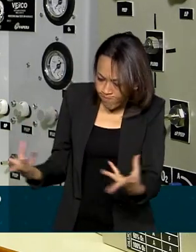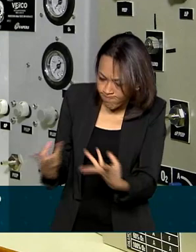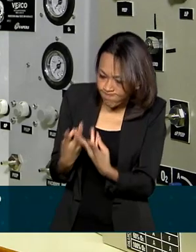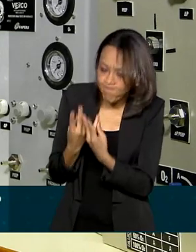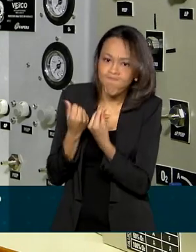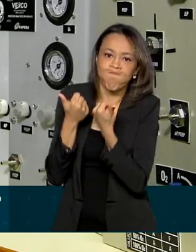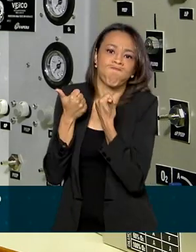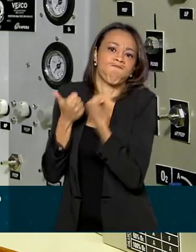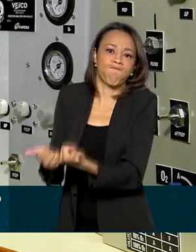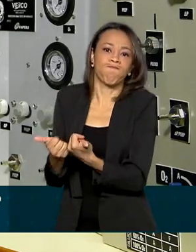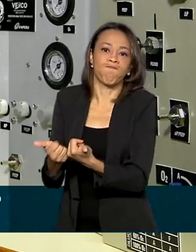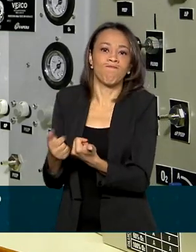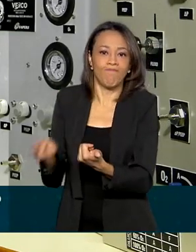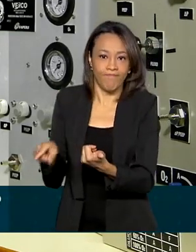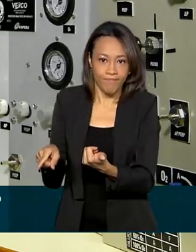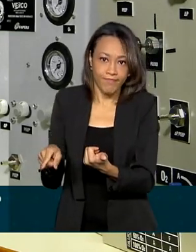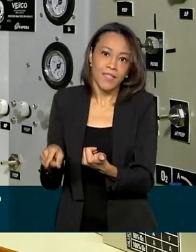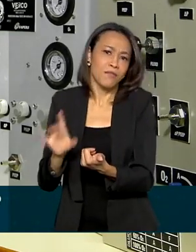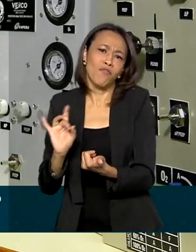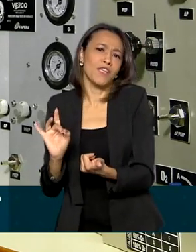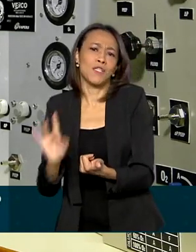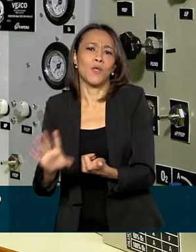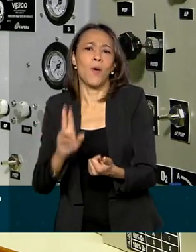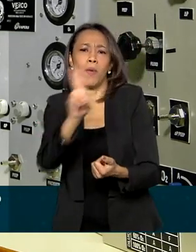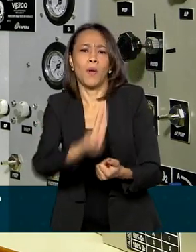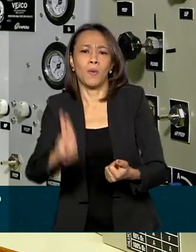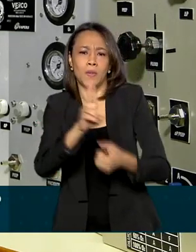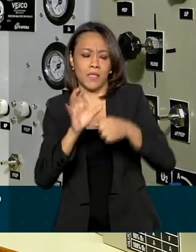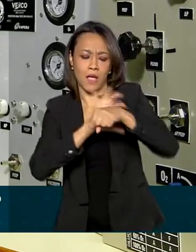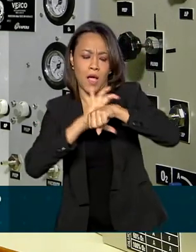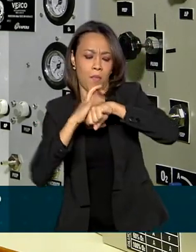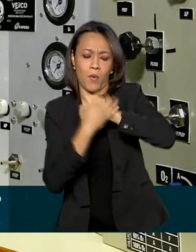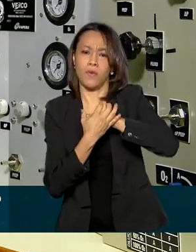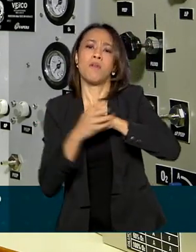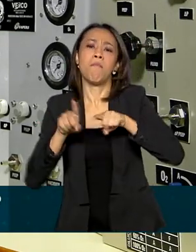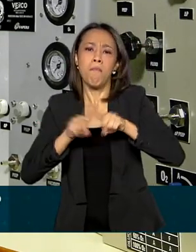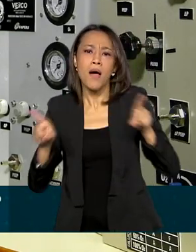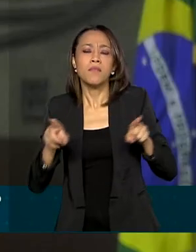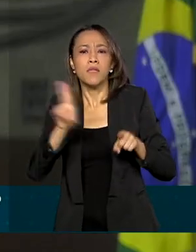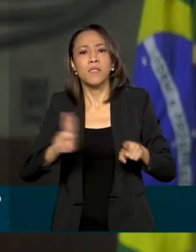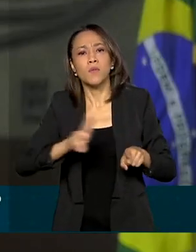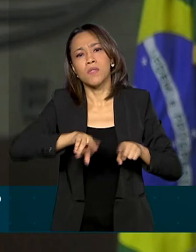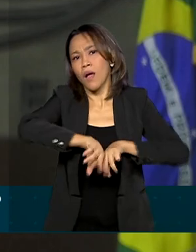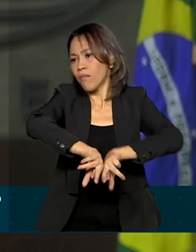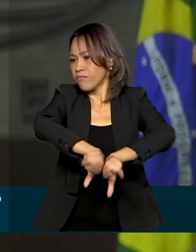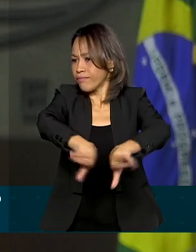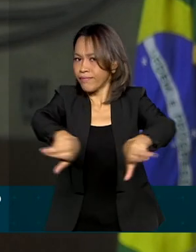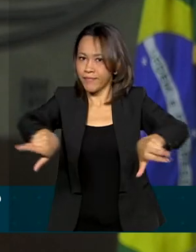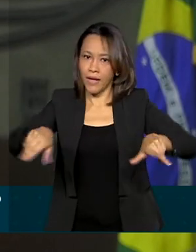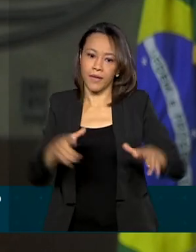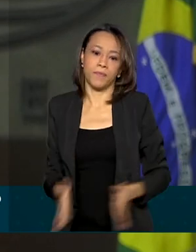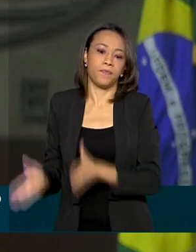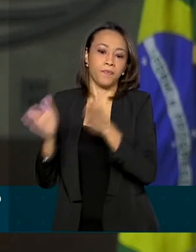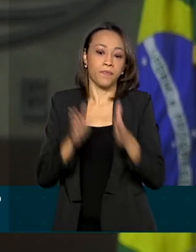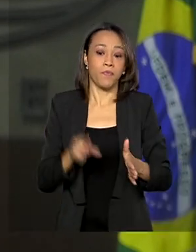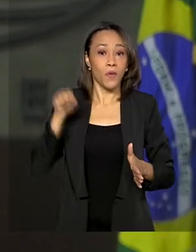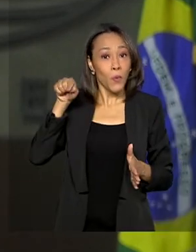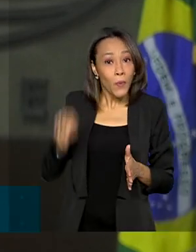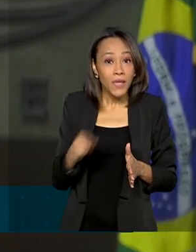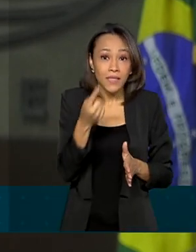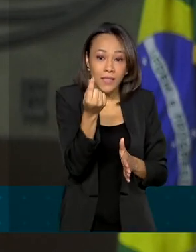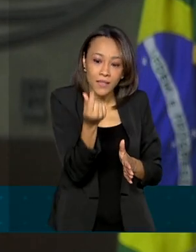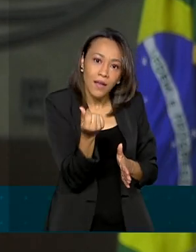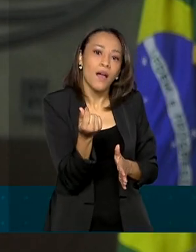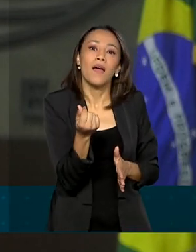que não vai ser mais de exceção para a Covid, mas um ventilador para uso geral. Com este investimento, a CAPES